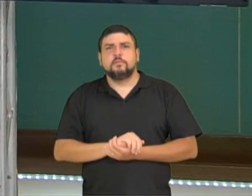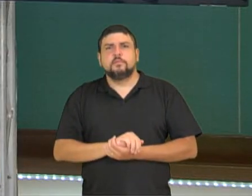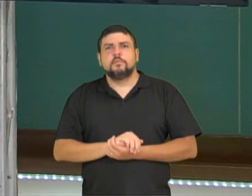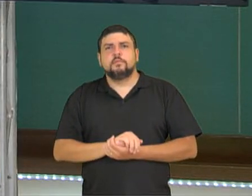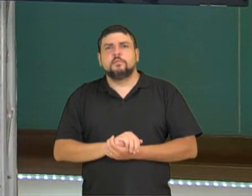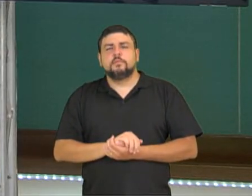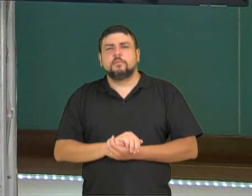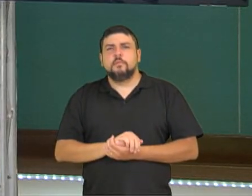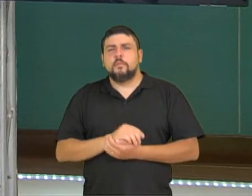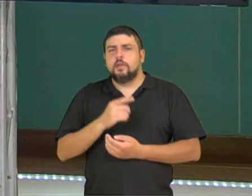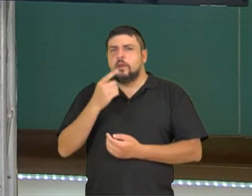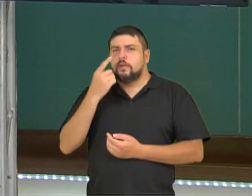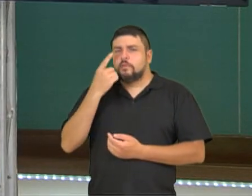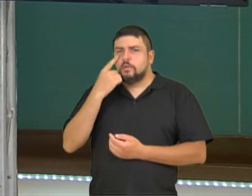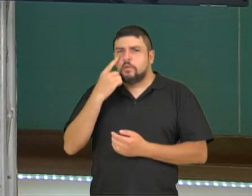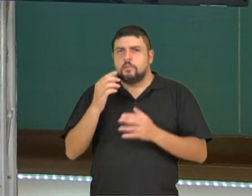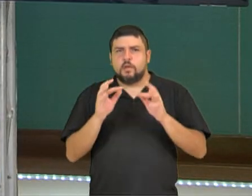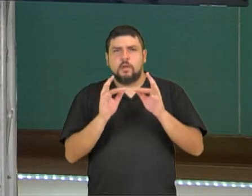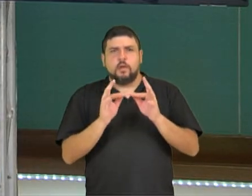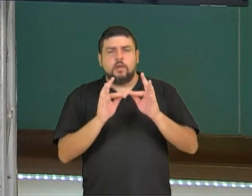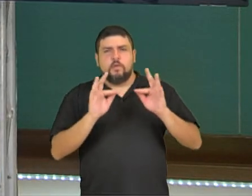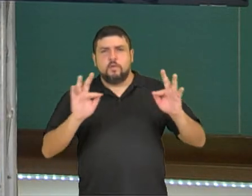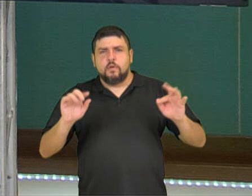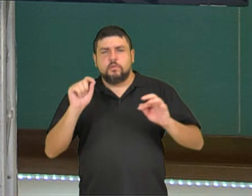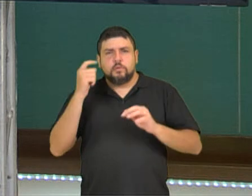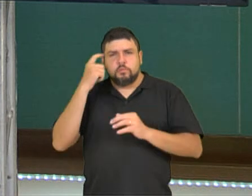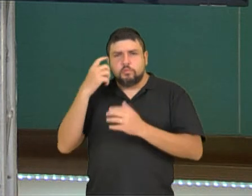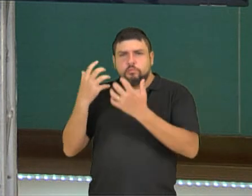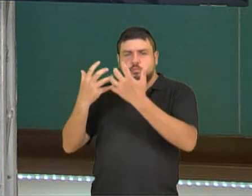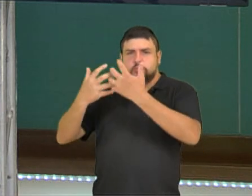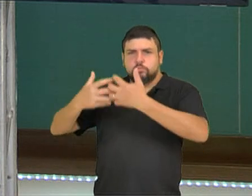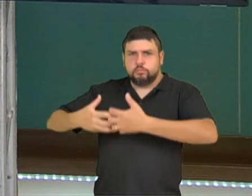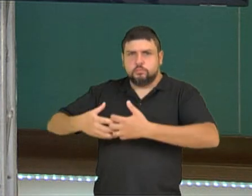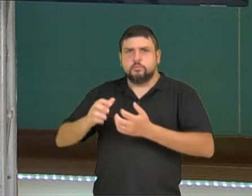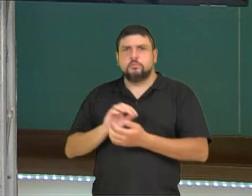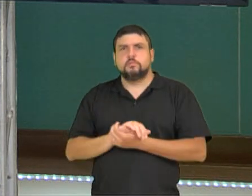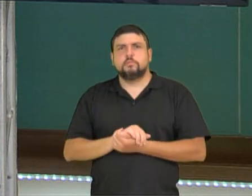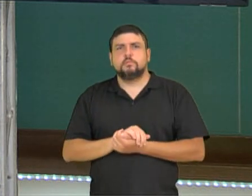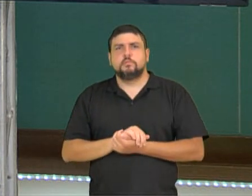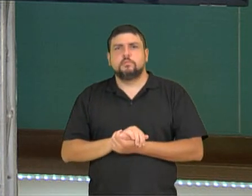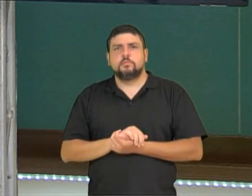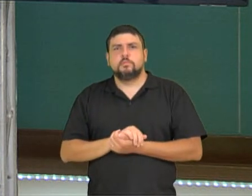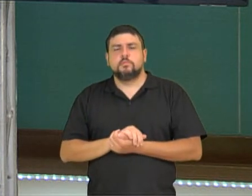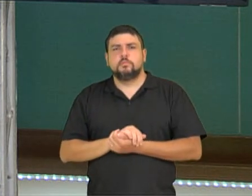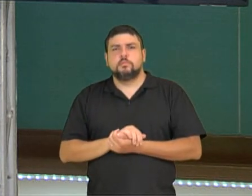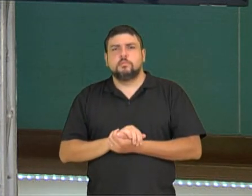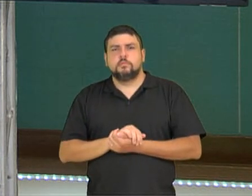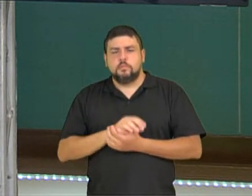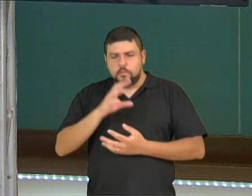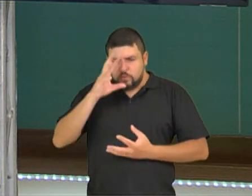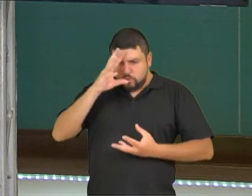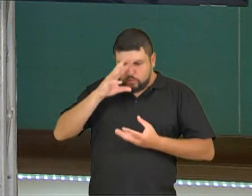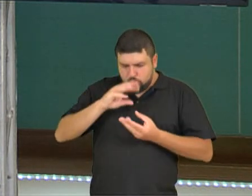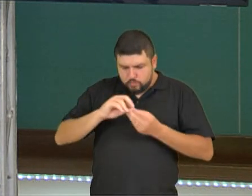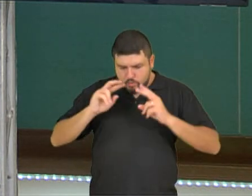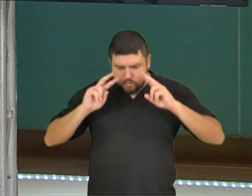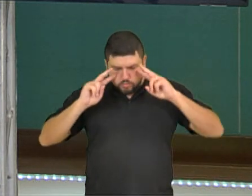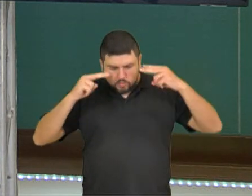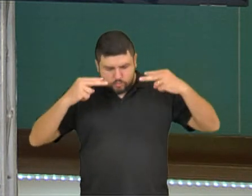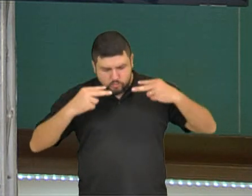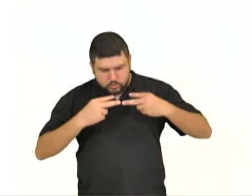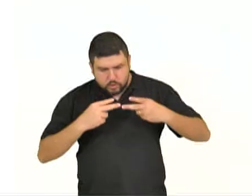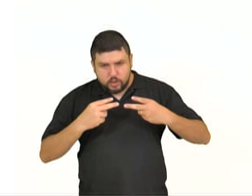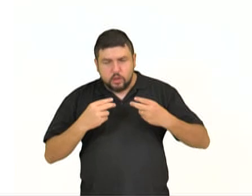Veja só uma frase que vamos refletir sobre esse conteúdo. A compreensão que o sujeito tem de si se constitui através do olhar